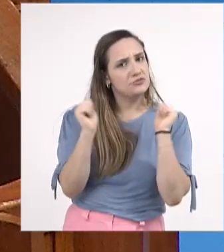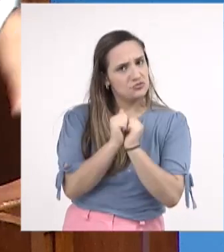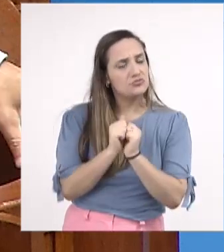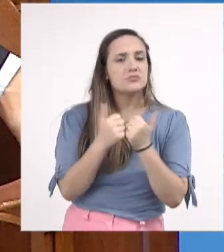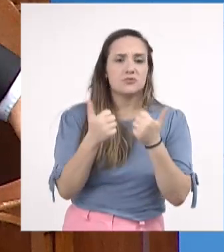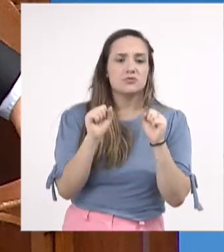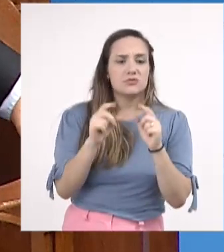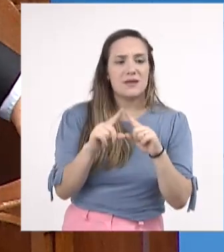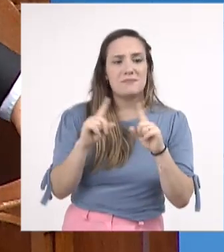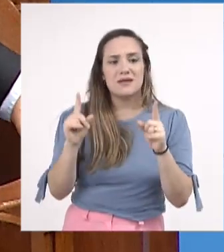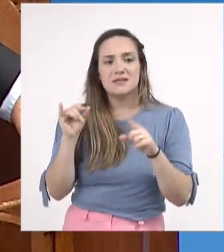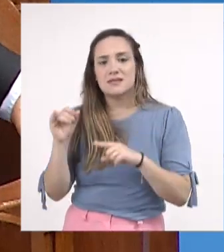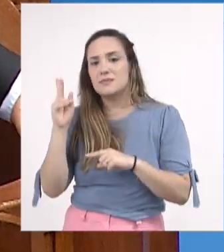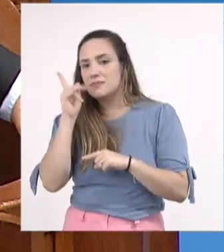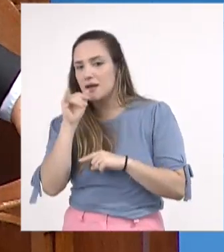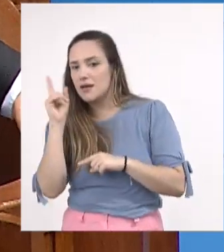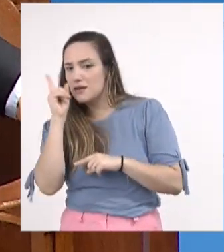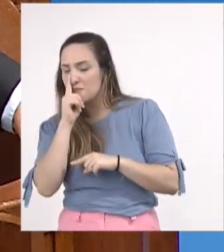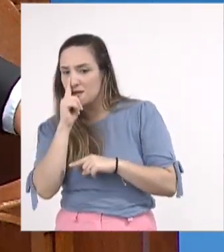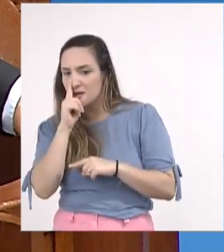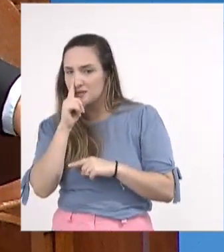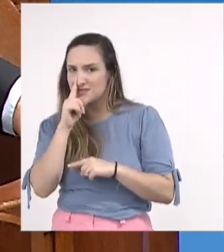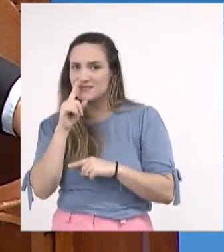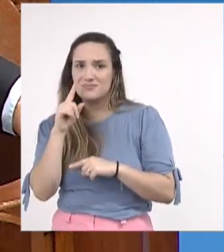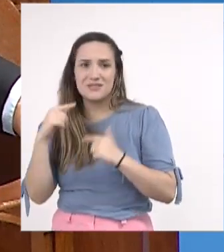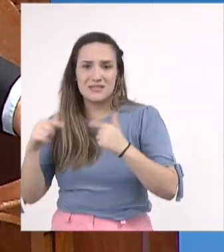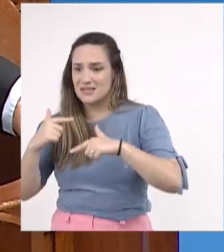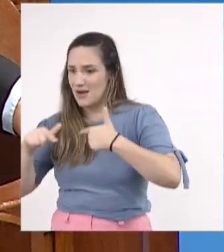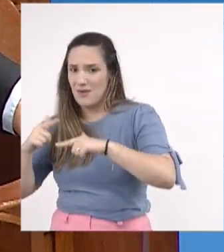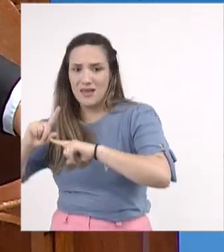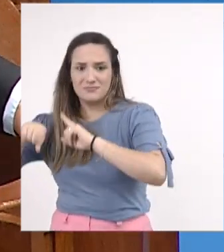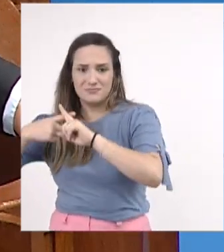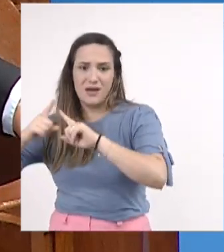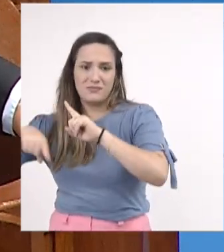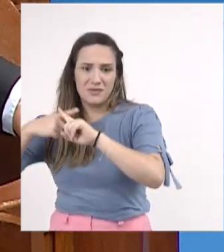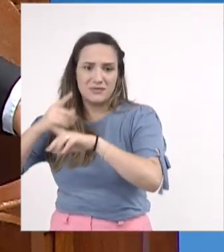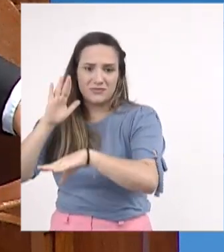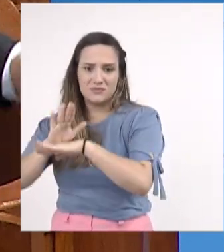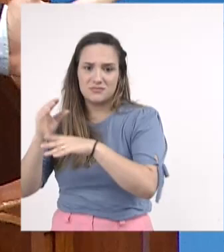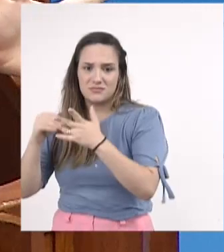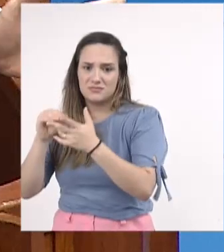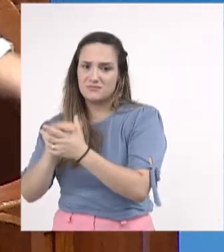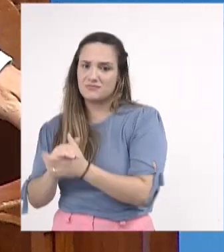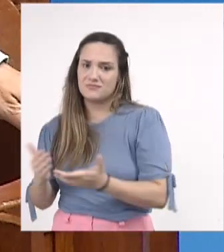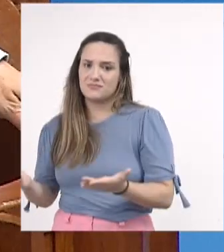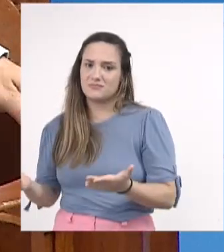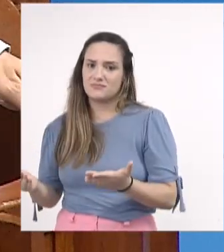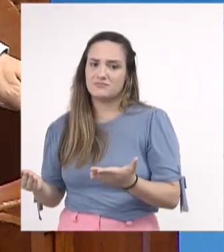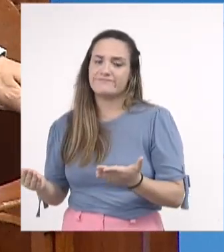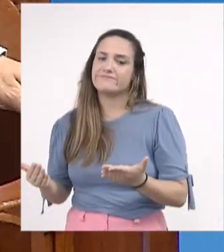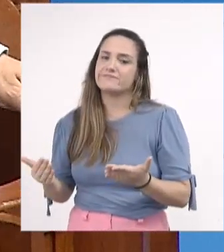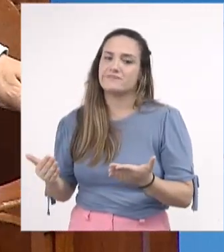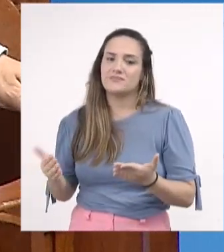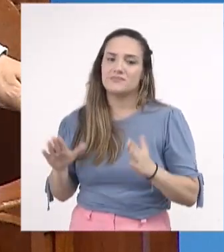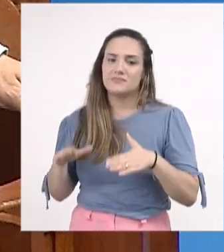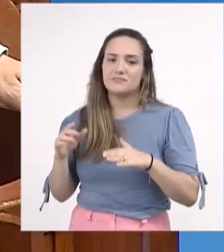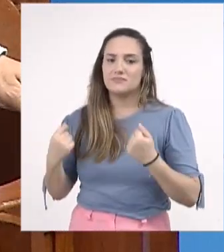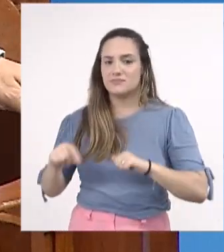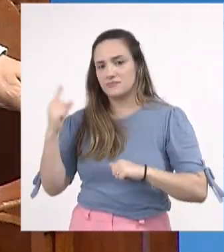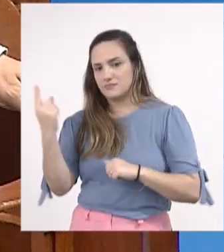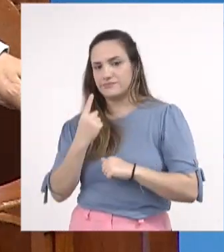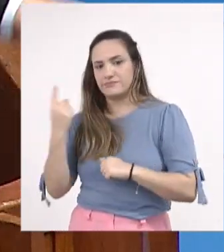tem que buscar complementação salarial, ajudar o marido? A criança tem que se virar sozinha.